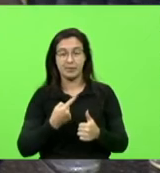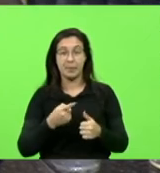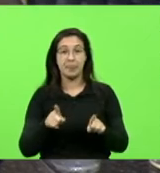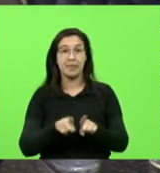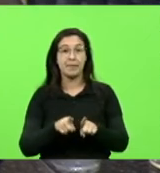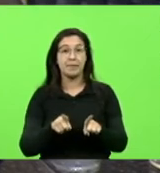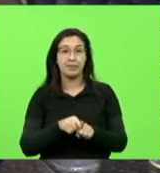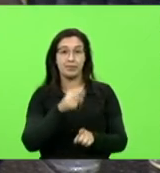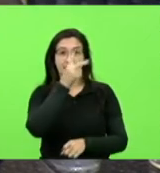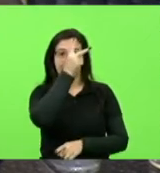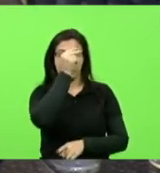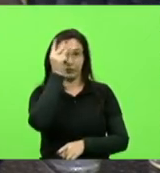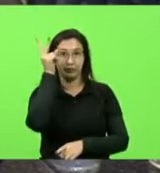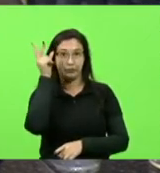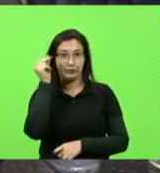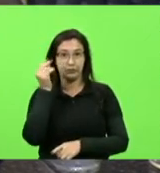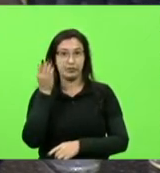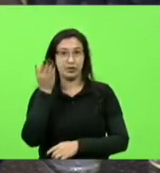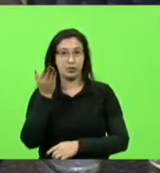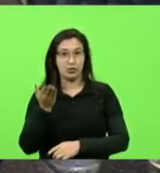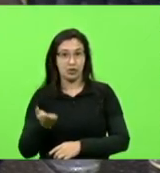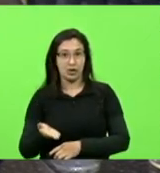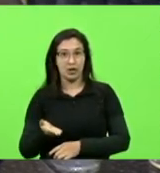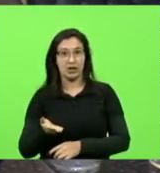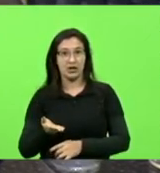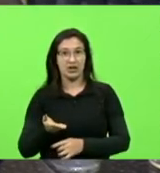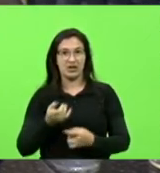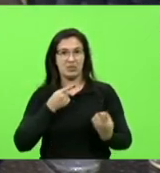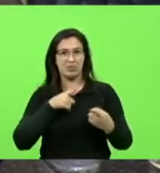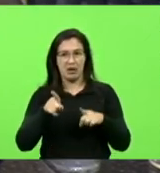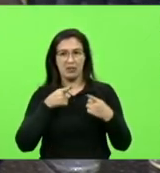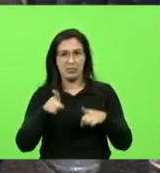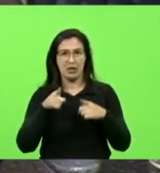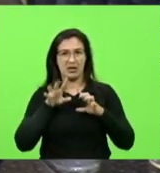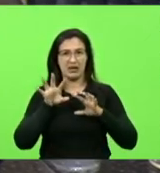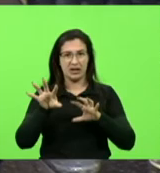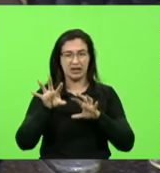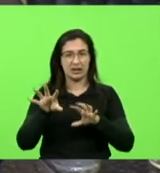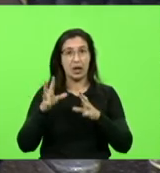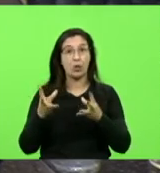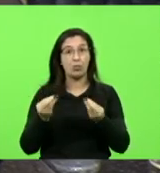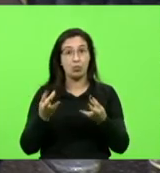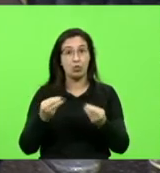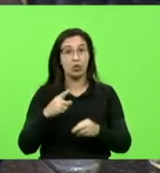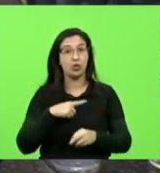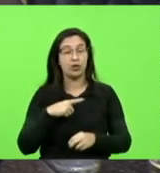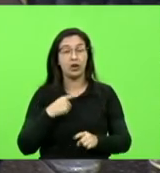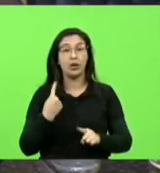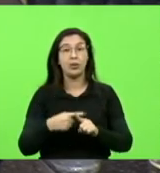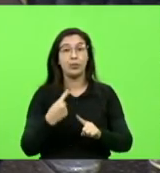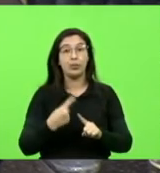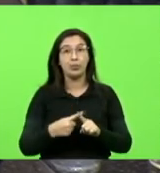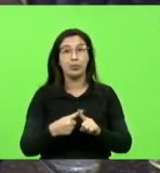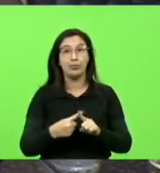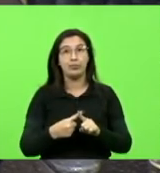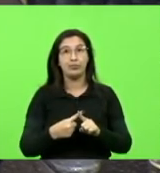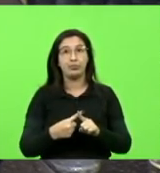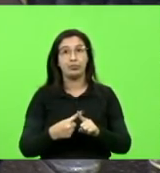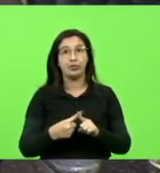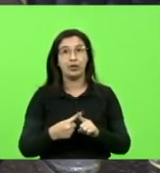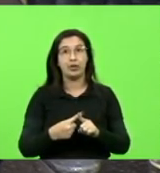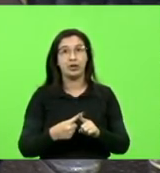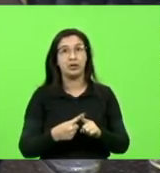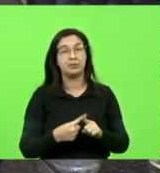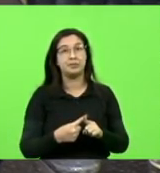cidade foi altamente atacado naquele momento, porque quem, apesar do